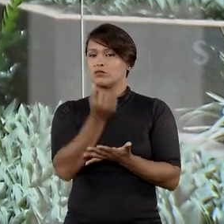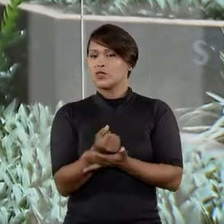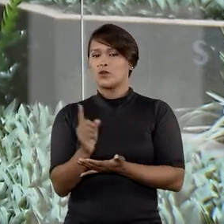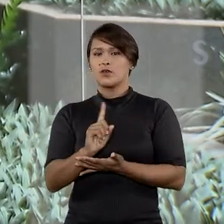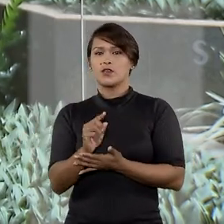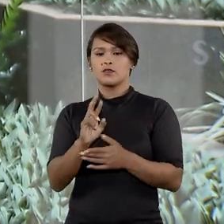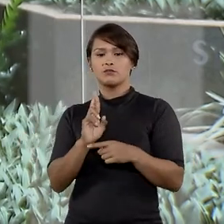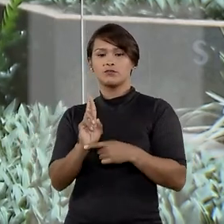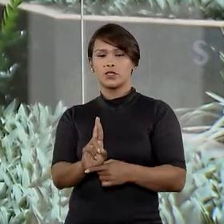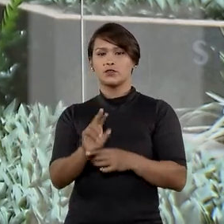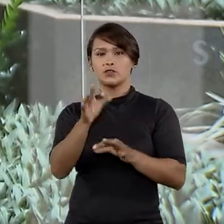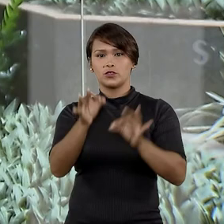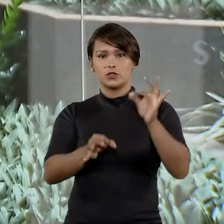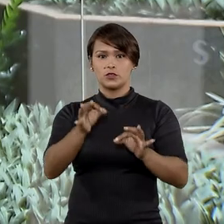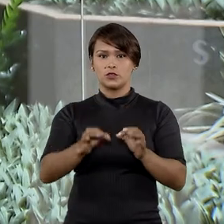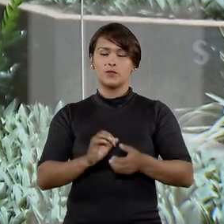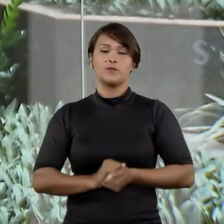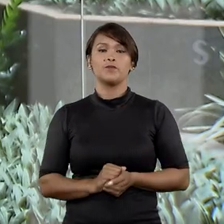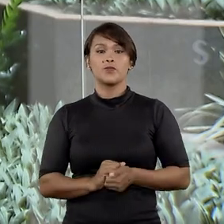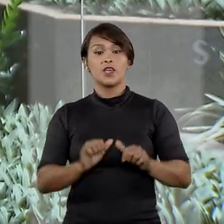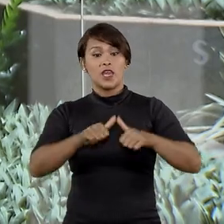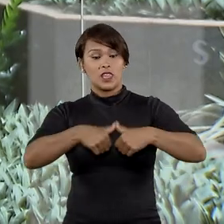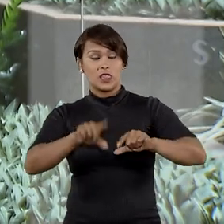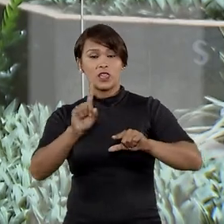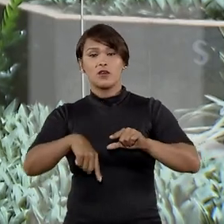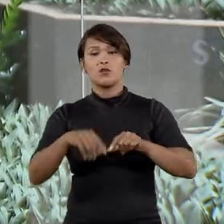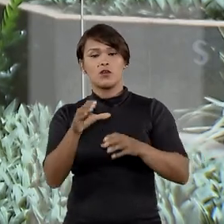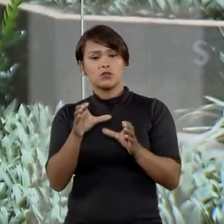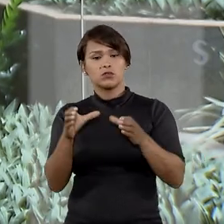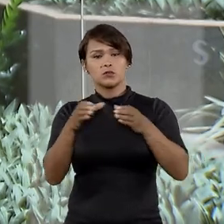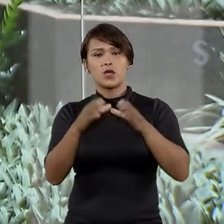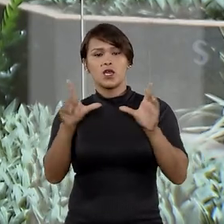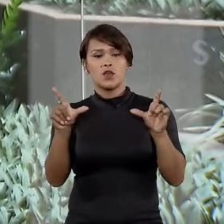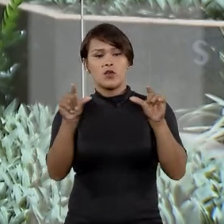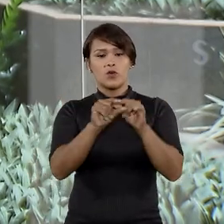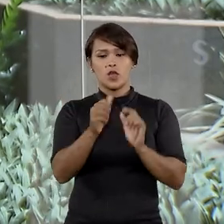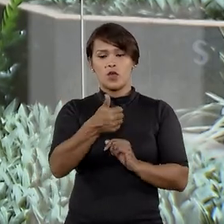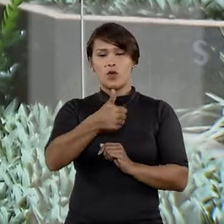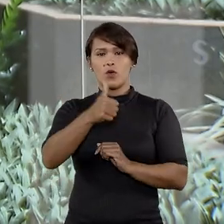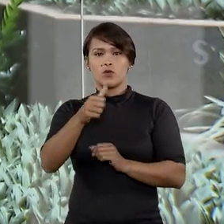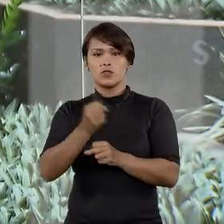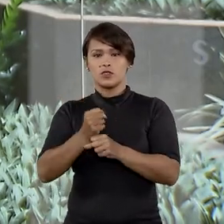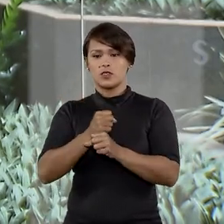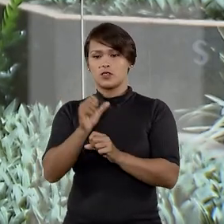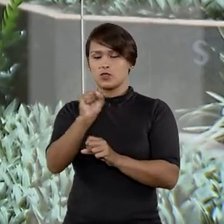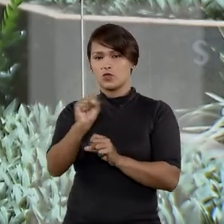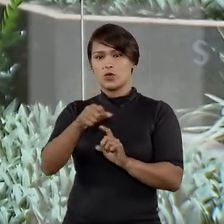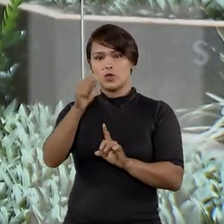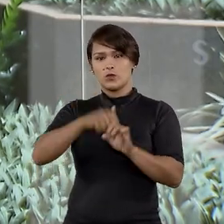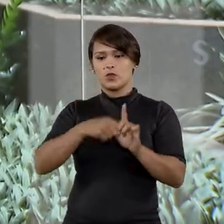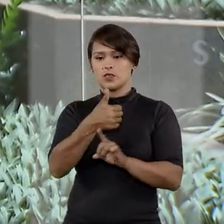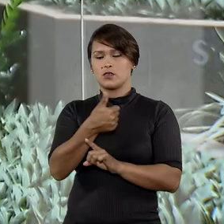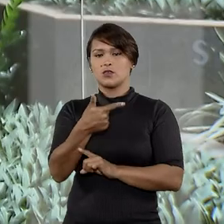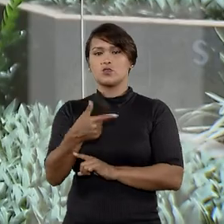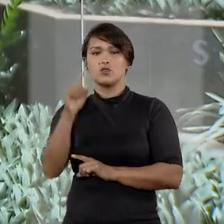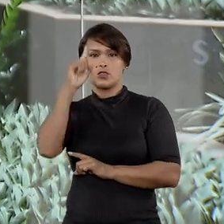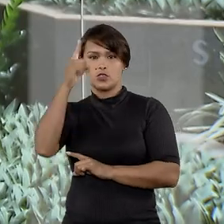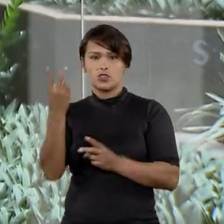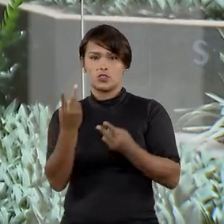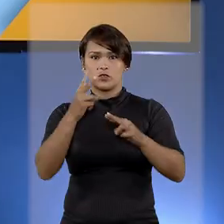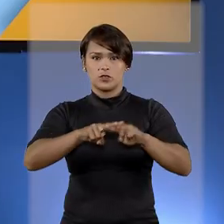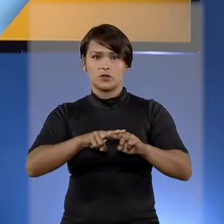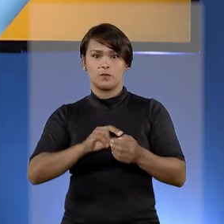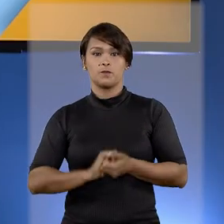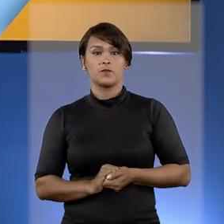é admitido pelo ordenamento jurídico. Assim, a turma redimensionou a pena da ré para 11 anos, 8 meses e 12 dias de